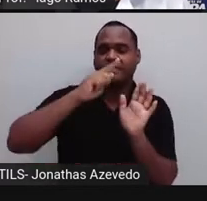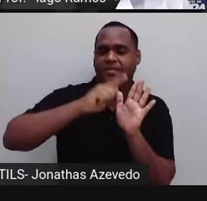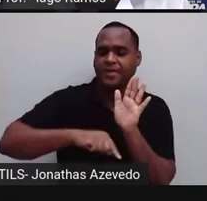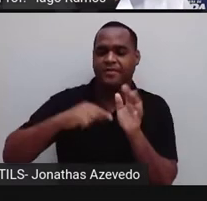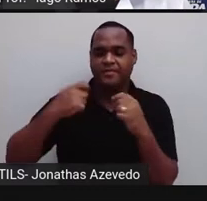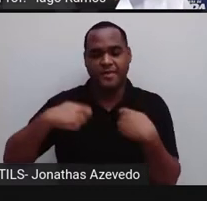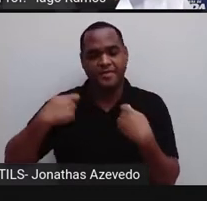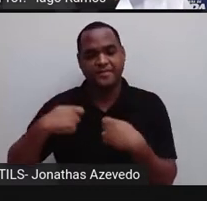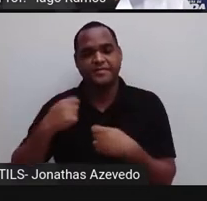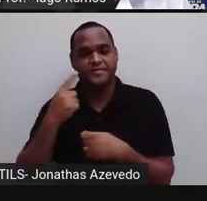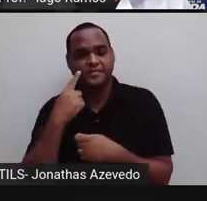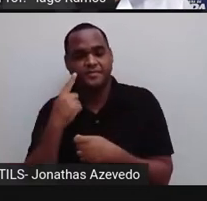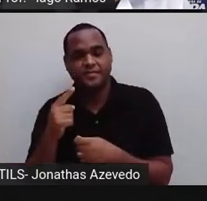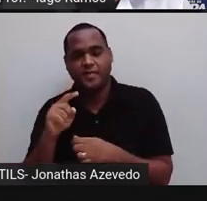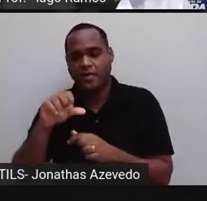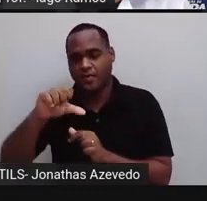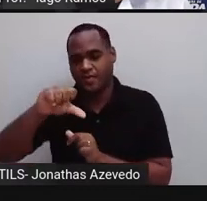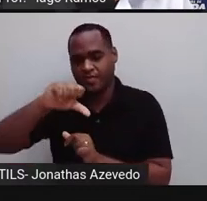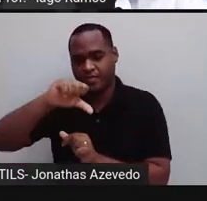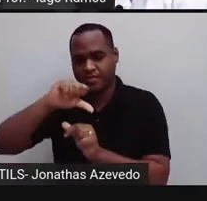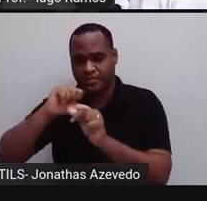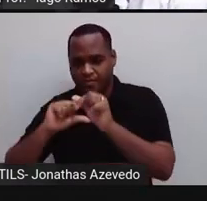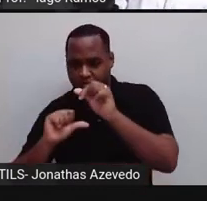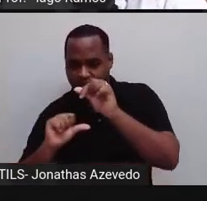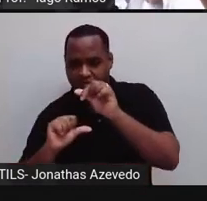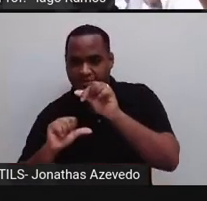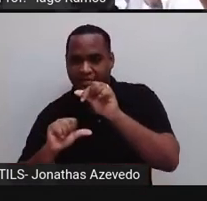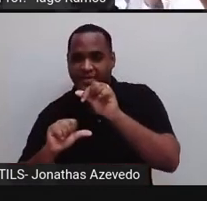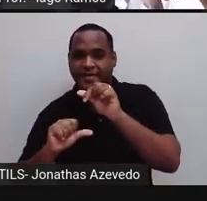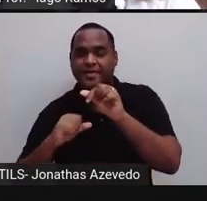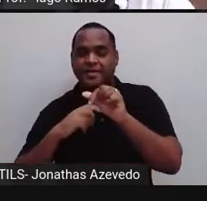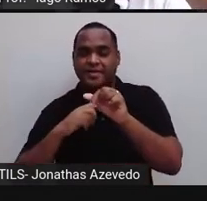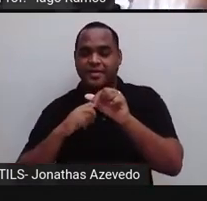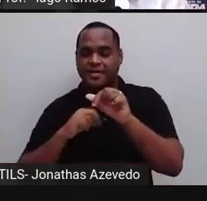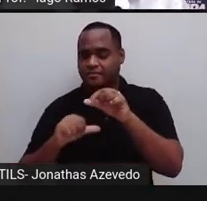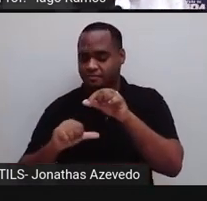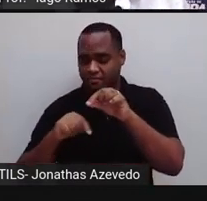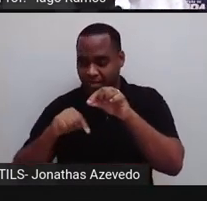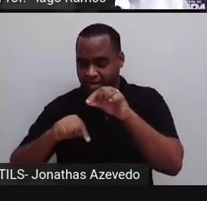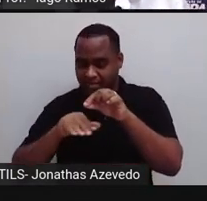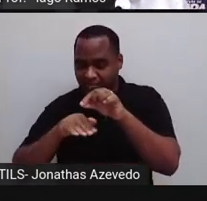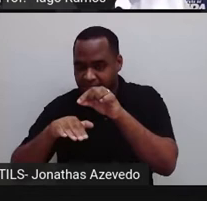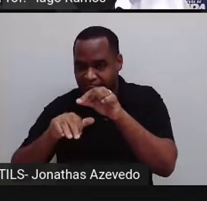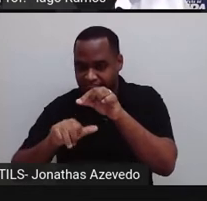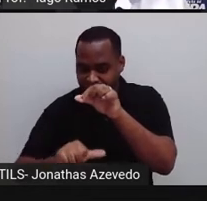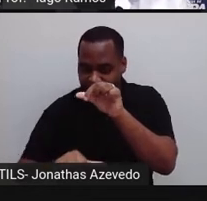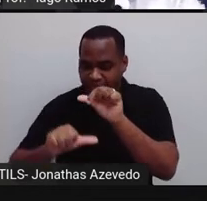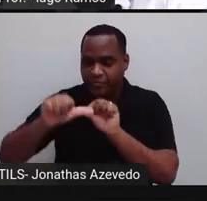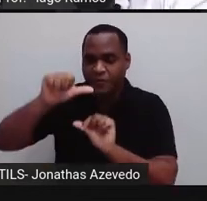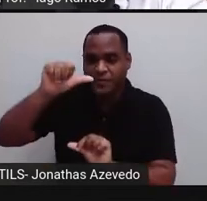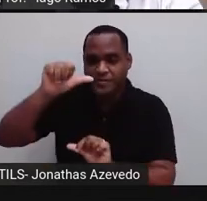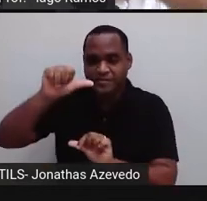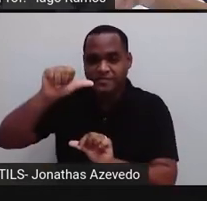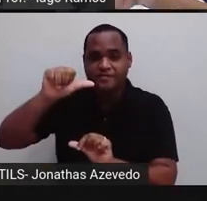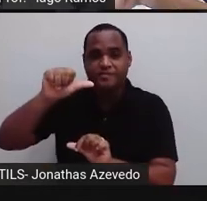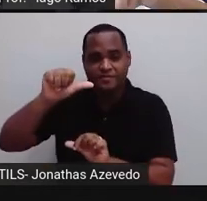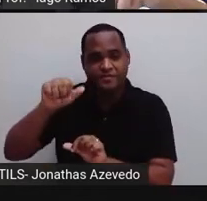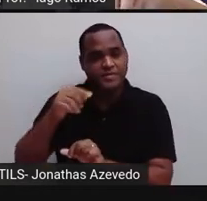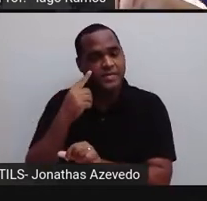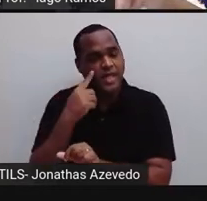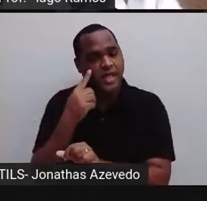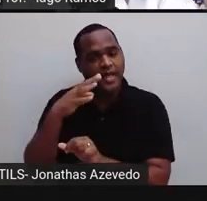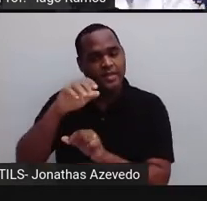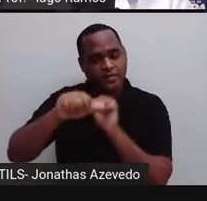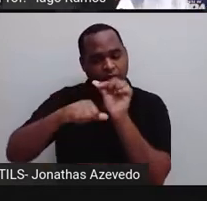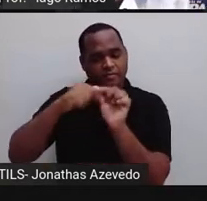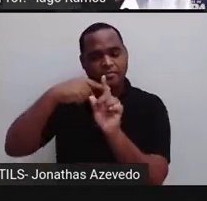gente faz uma inversão na base, que é o número de baixo. Depois dessa base invertida, o expoente fica positivo,